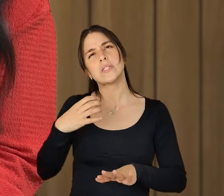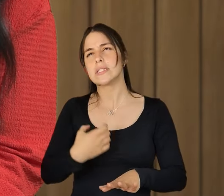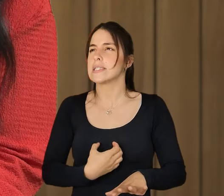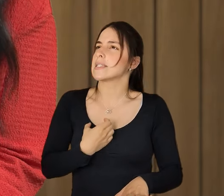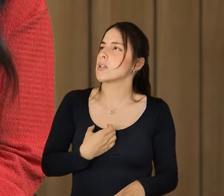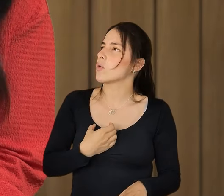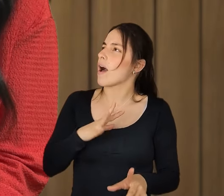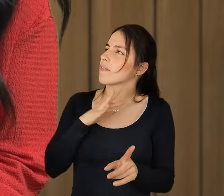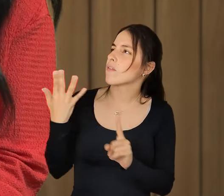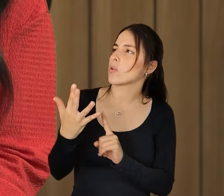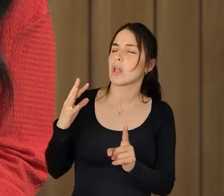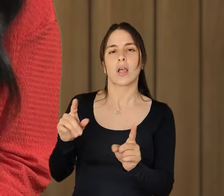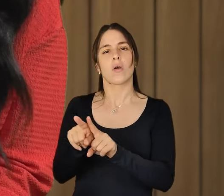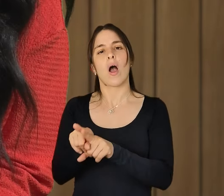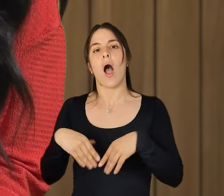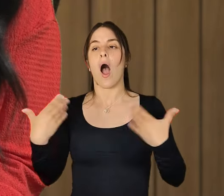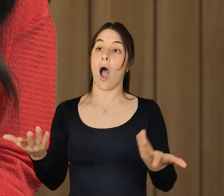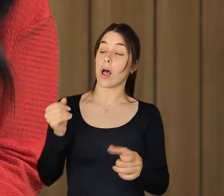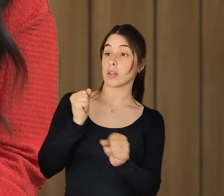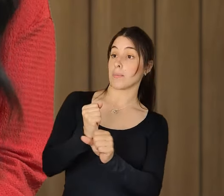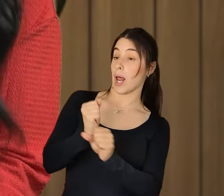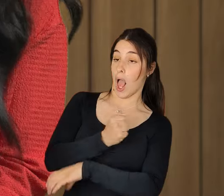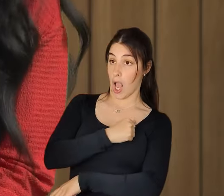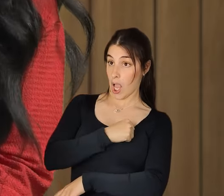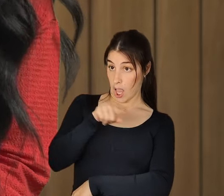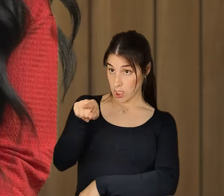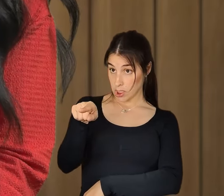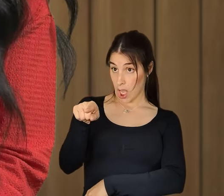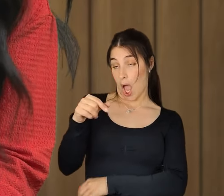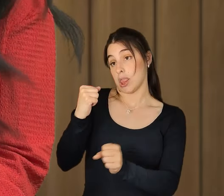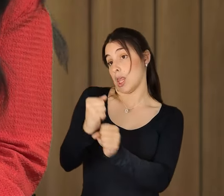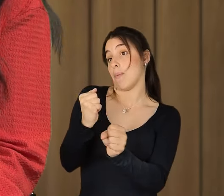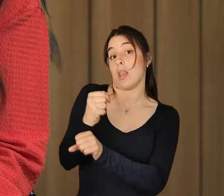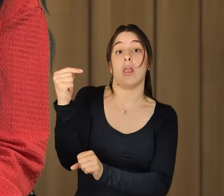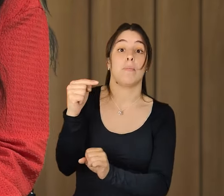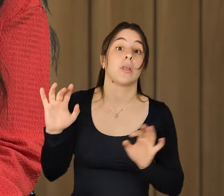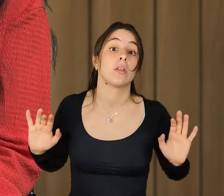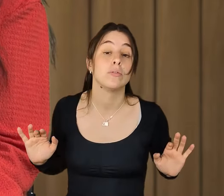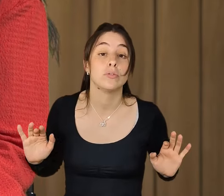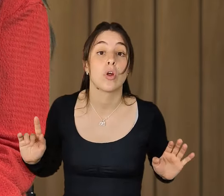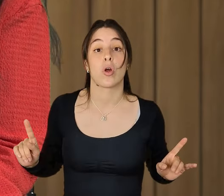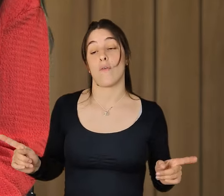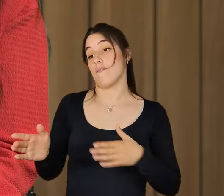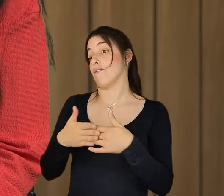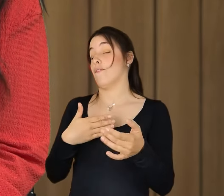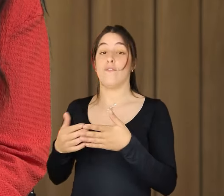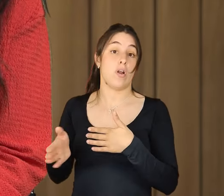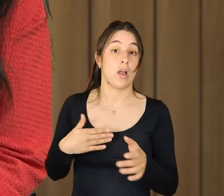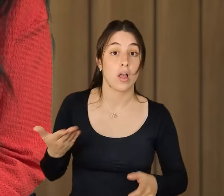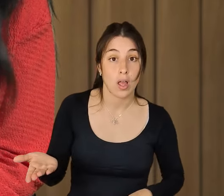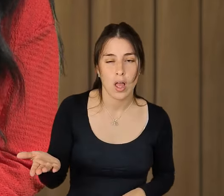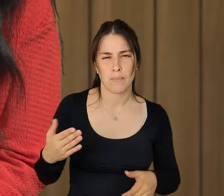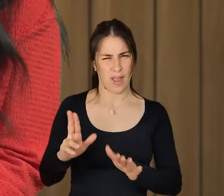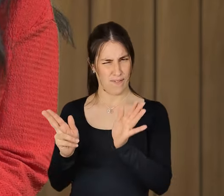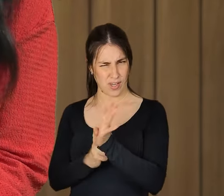um assumir que o trabalhar em casa quer dizer que o trabalhador vai trabalhar menos, não é? E muito, não necessariamente é verdade,